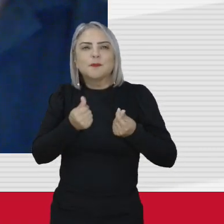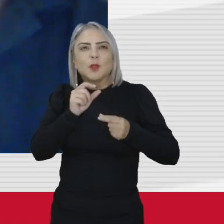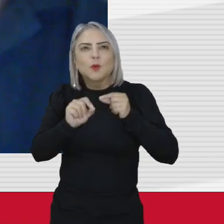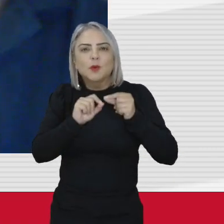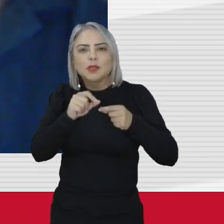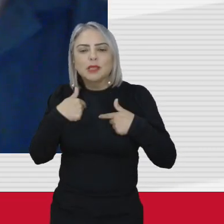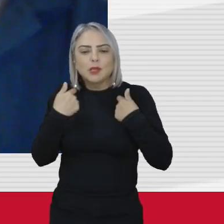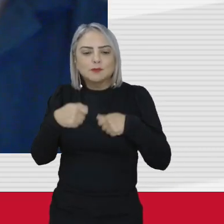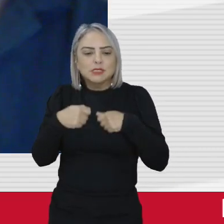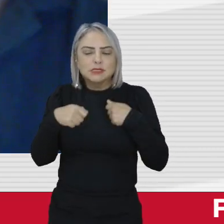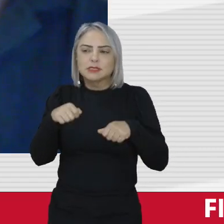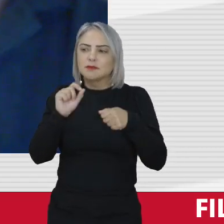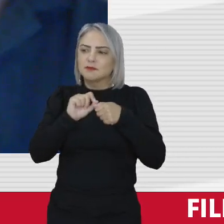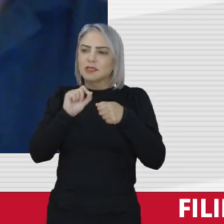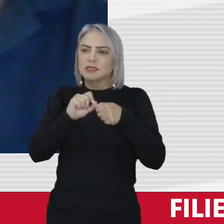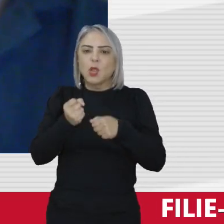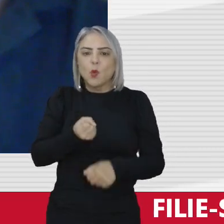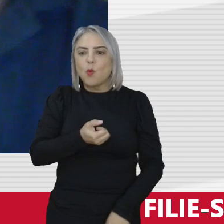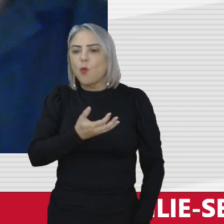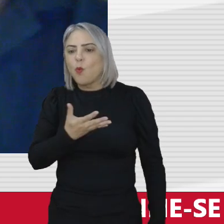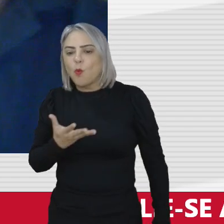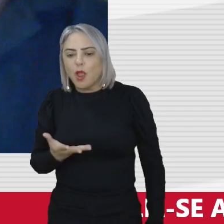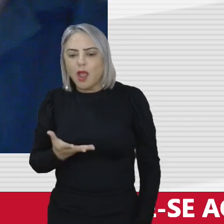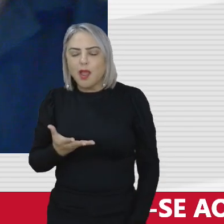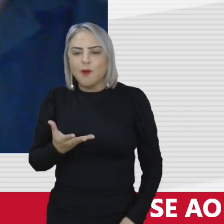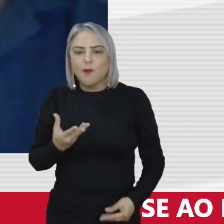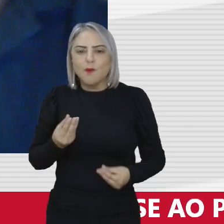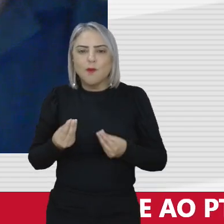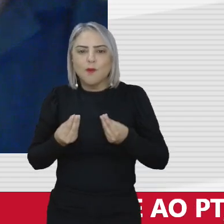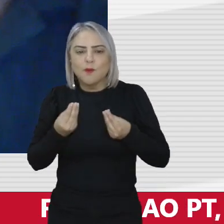nós precisamos fazer então qual que é a grande